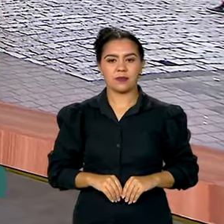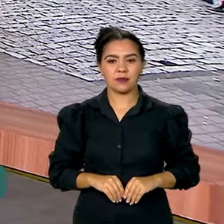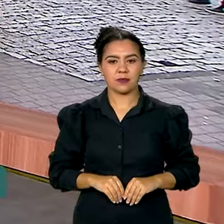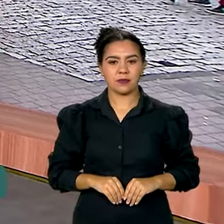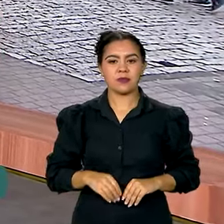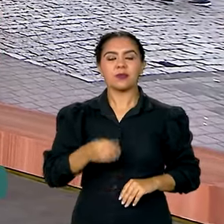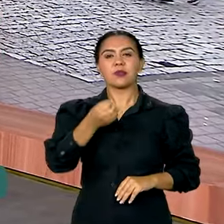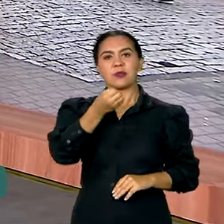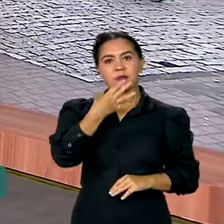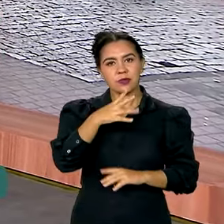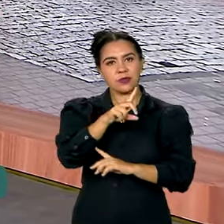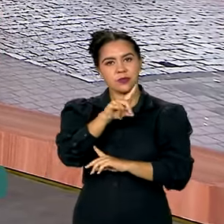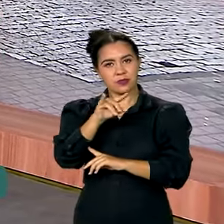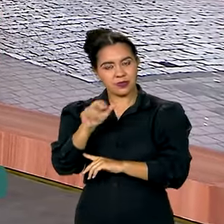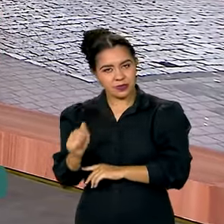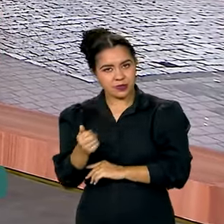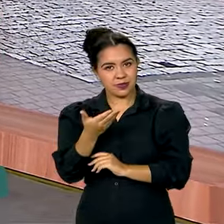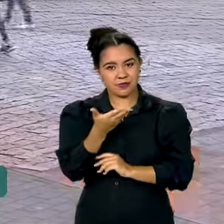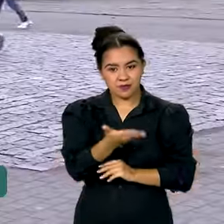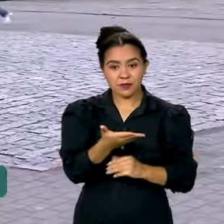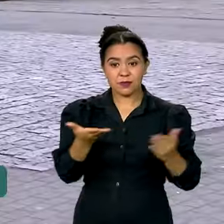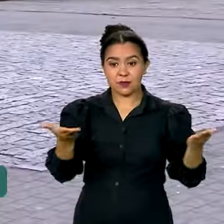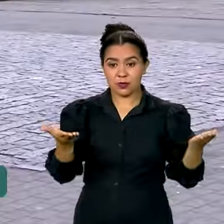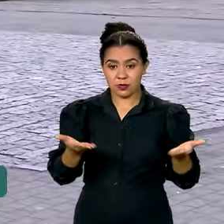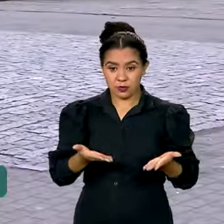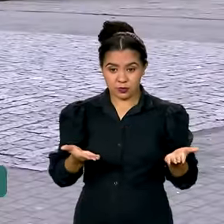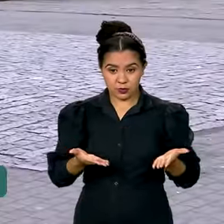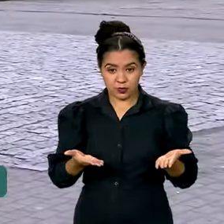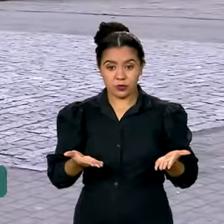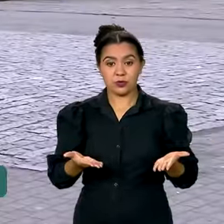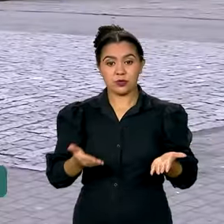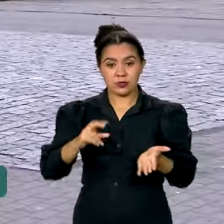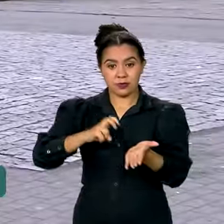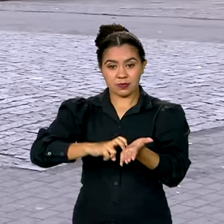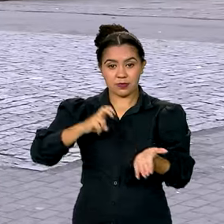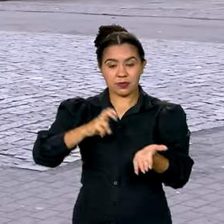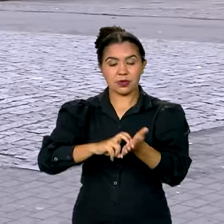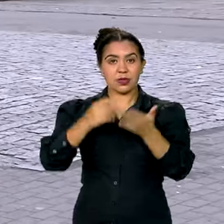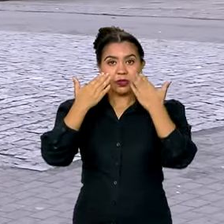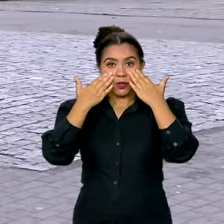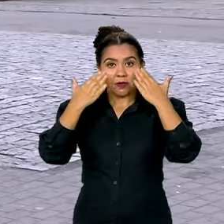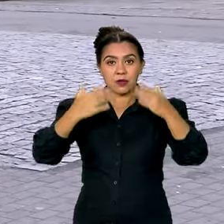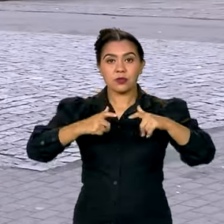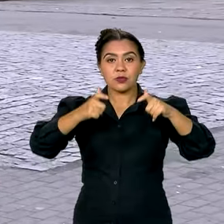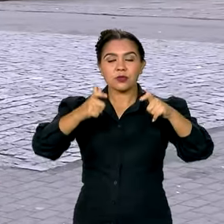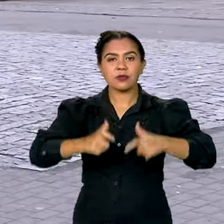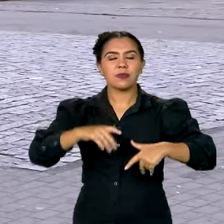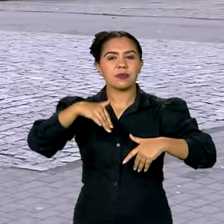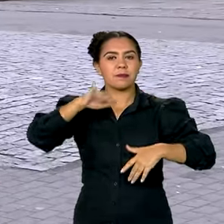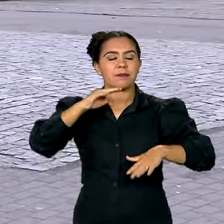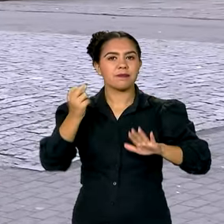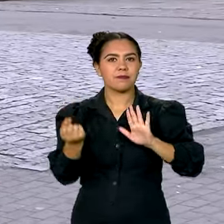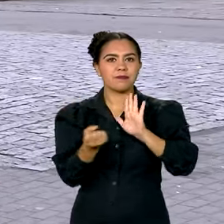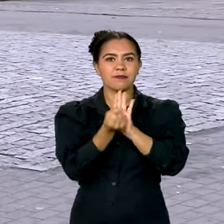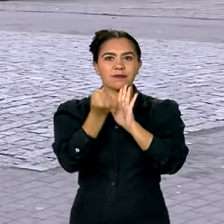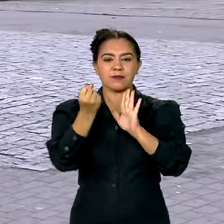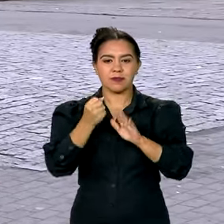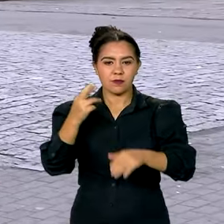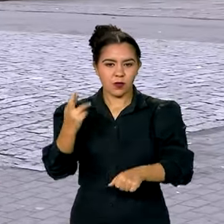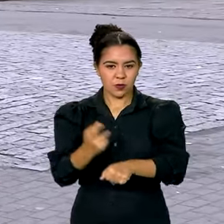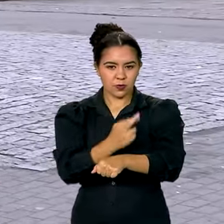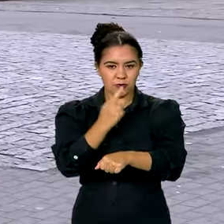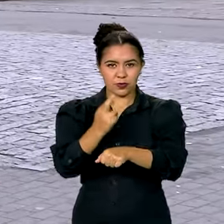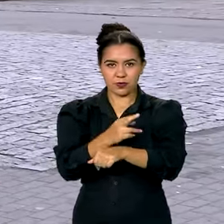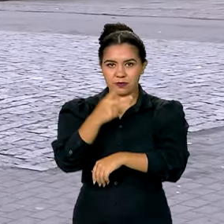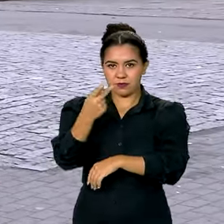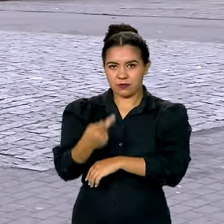Bom dia, Vanessa. Hoje a gente começa o dia aqui na frente de um dos lugares mais simbólicos para a reconstrução do Rio